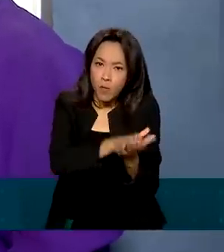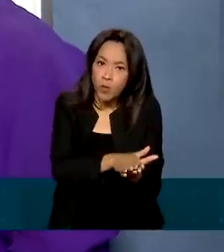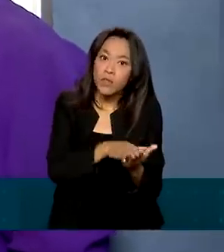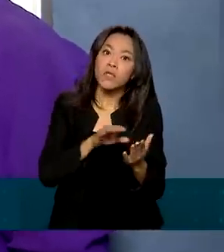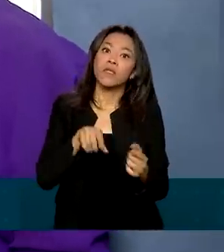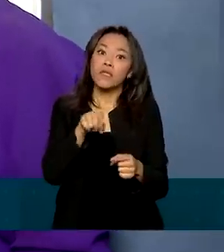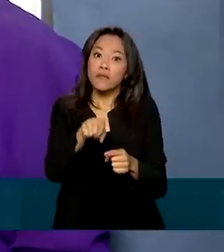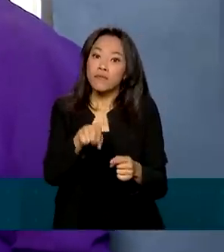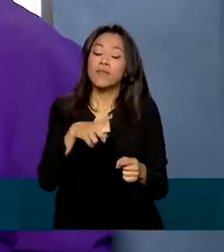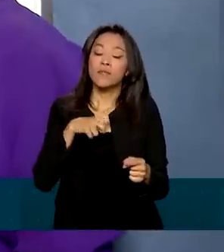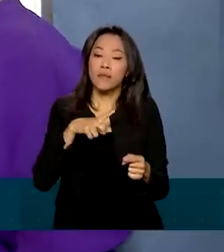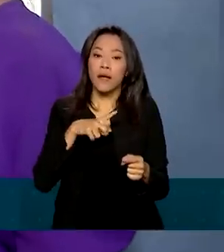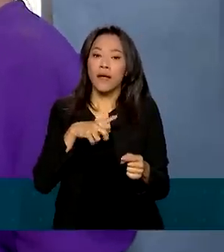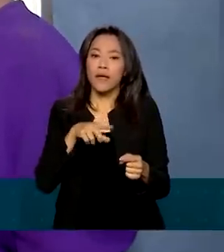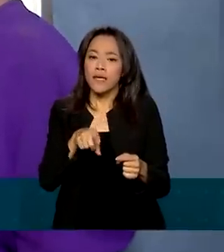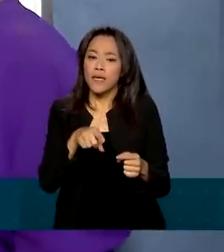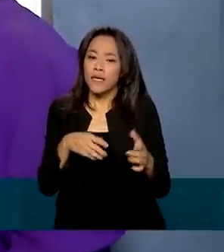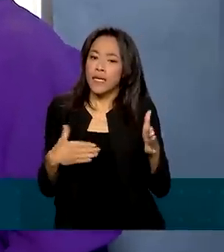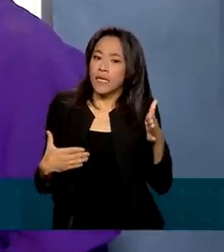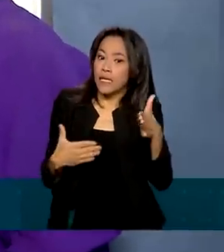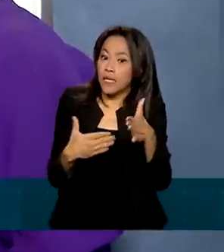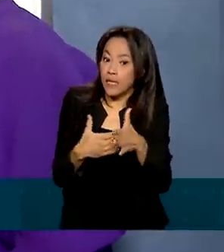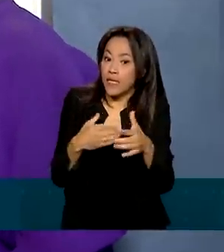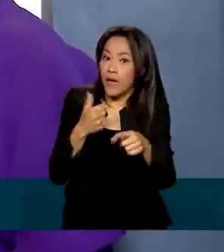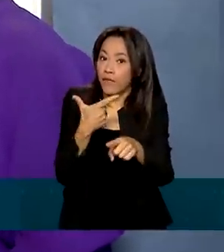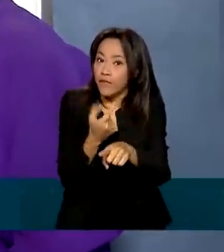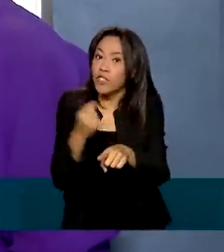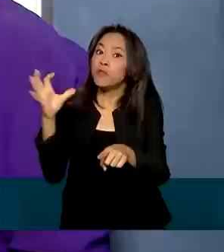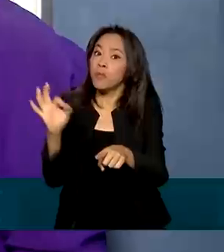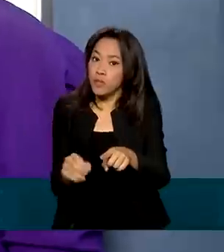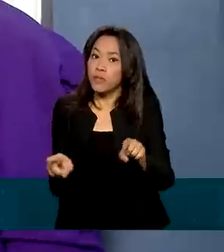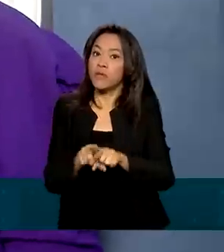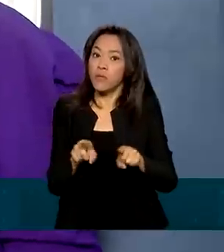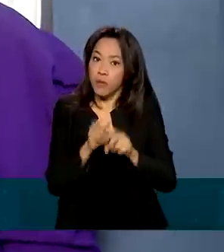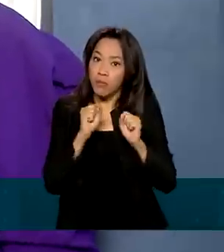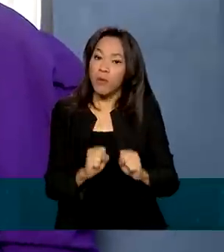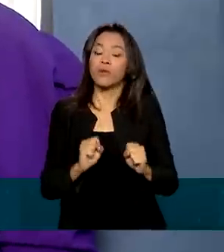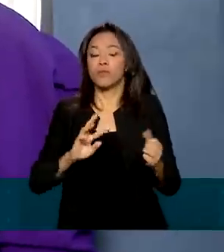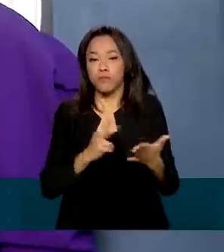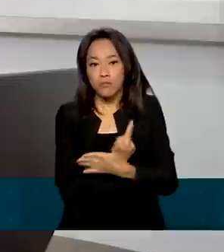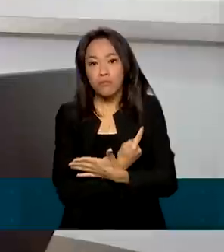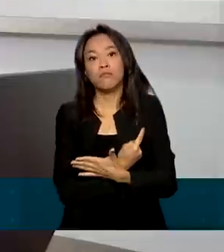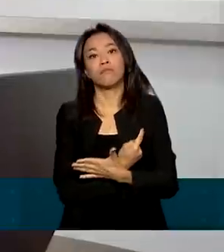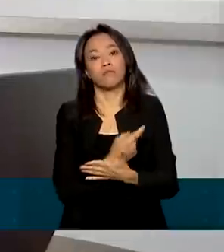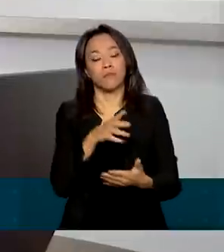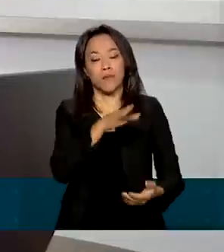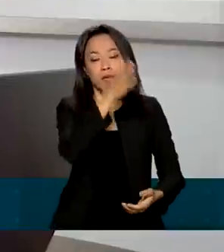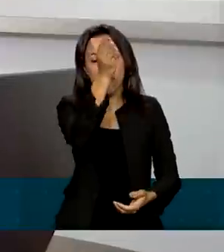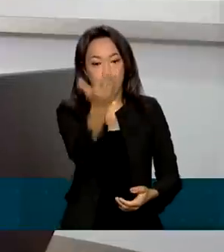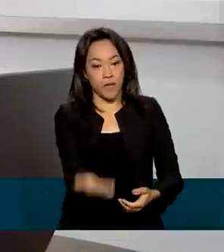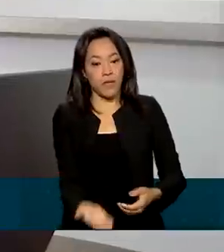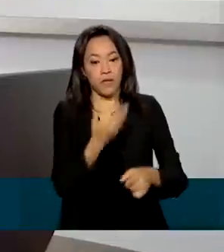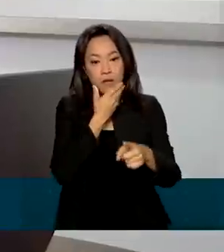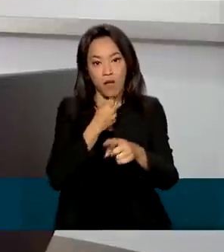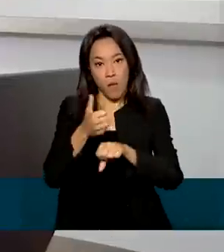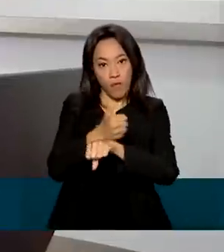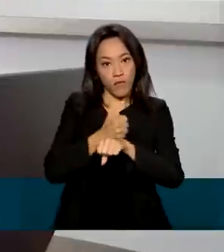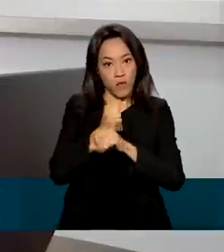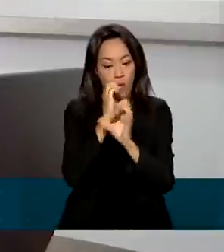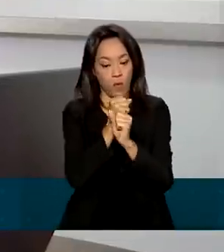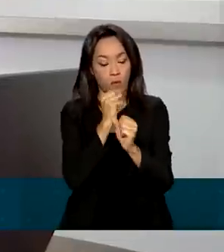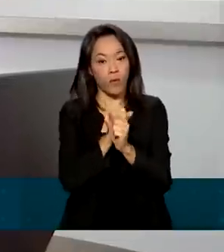imposto de renda devido, limitada a 20% do valor do imposto de renda. Para esse contador, os